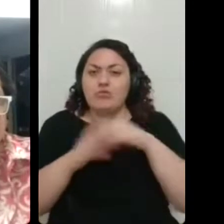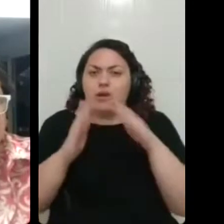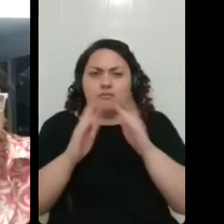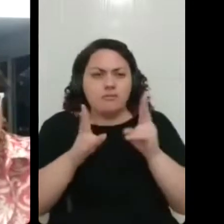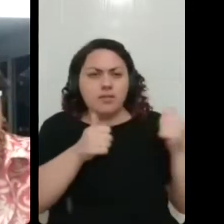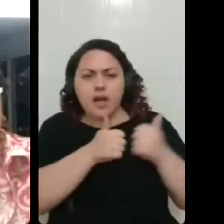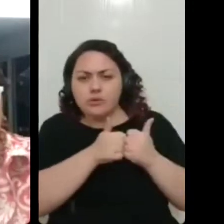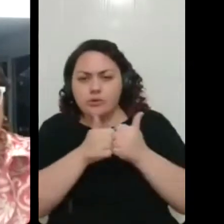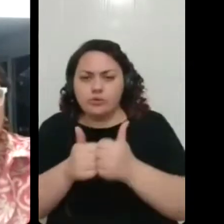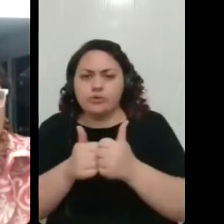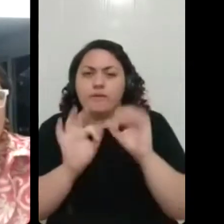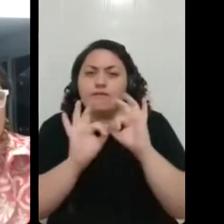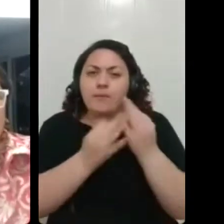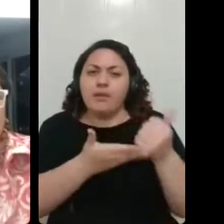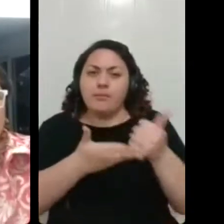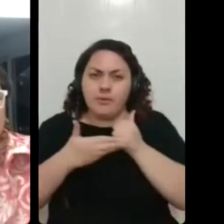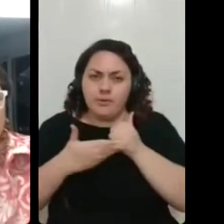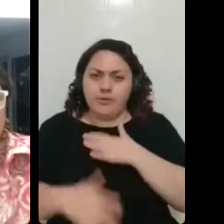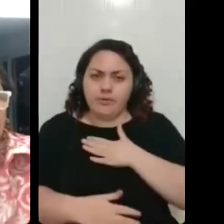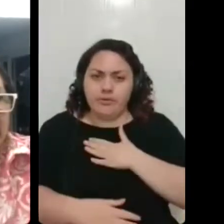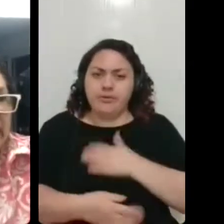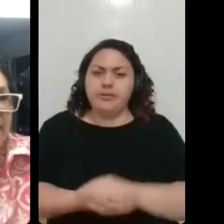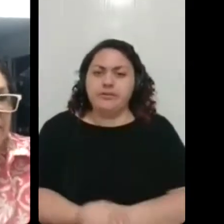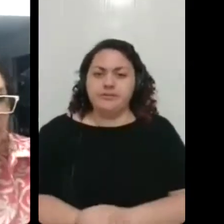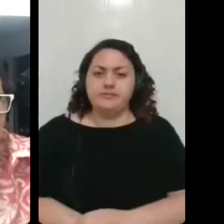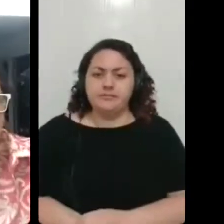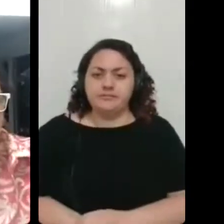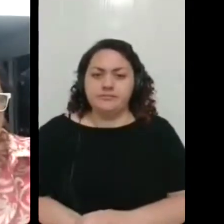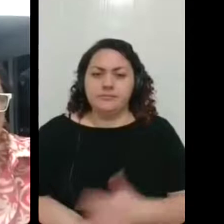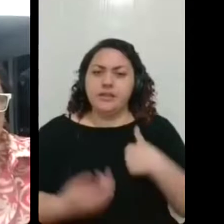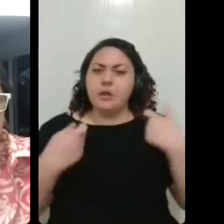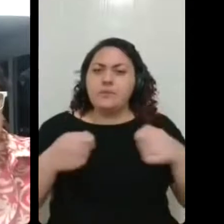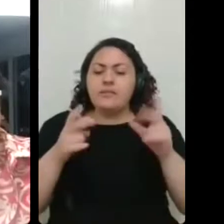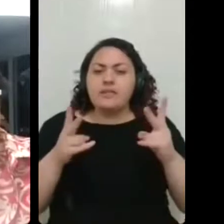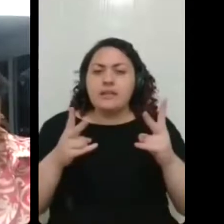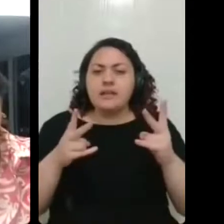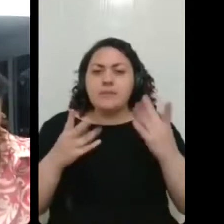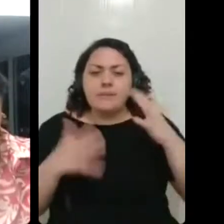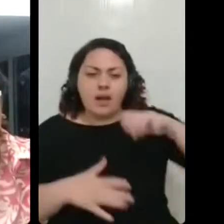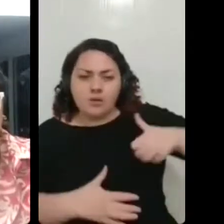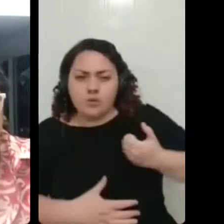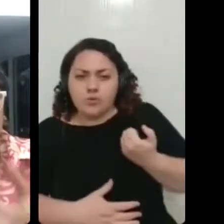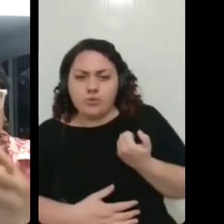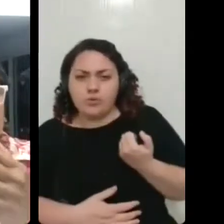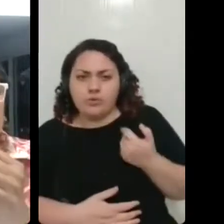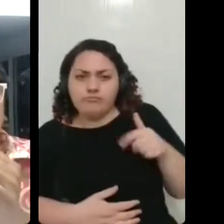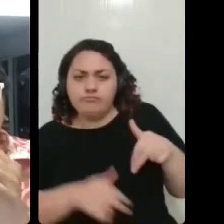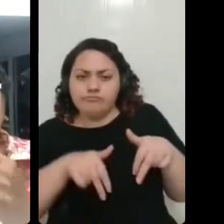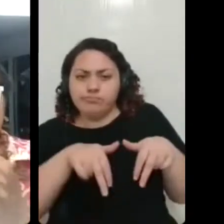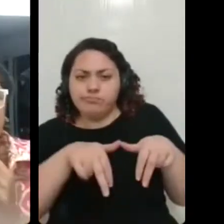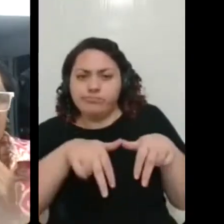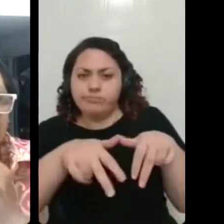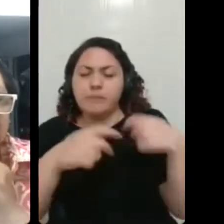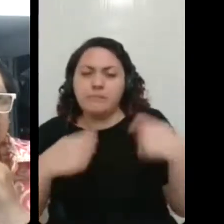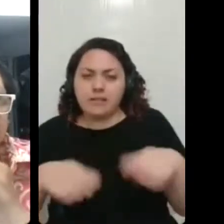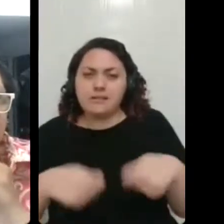todos, né? Eu precisava do braço e das pessoas que me levassem, né? Porque